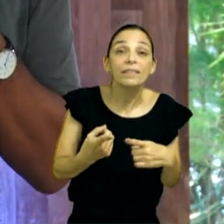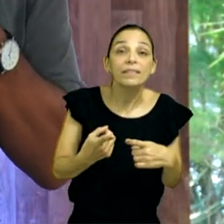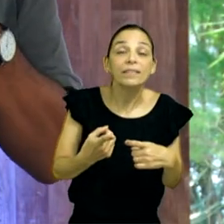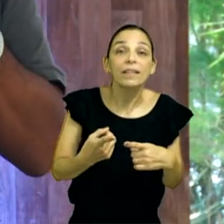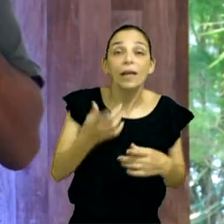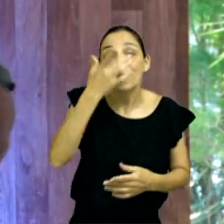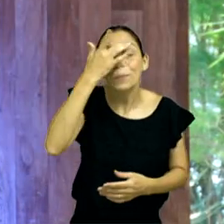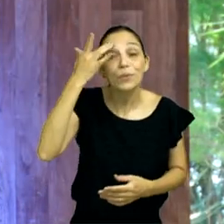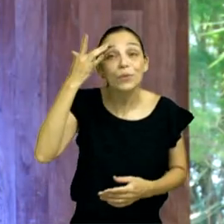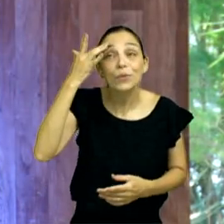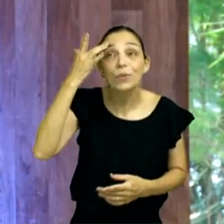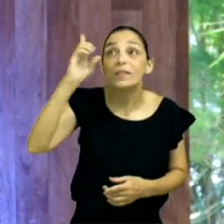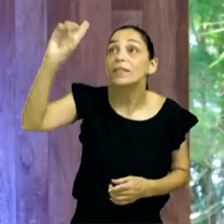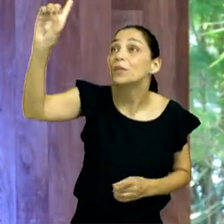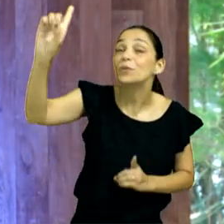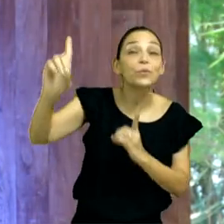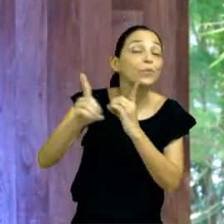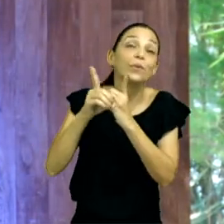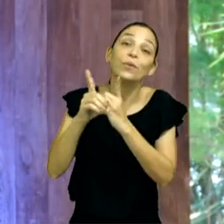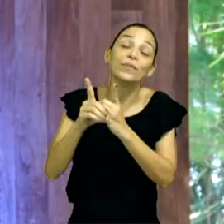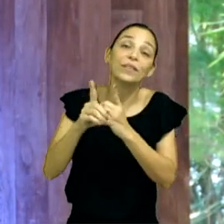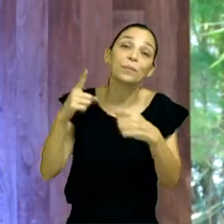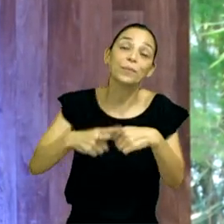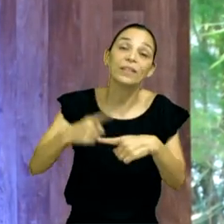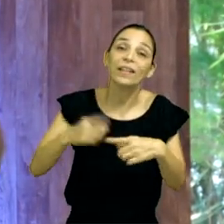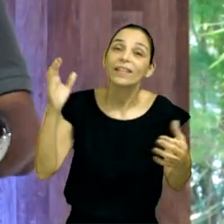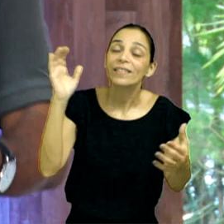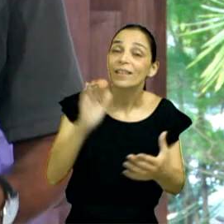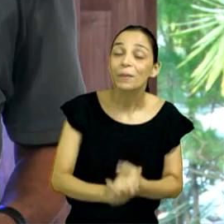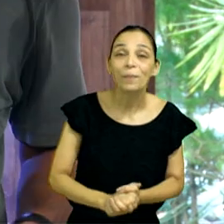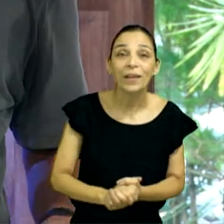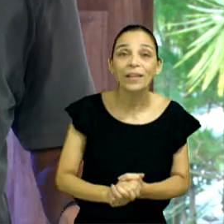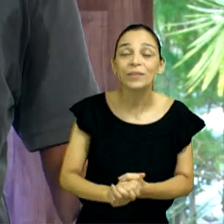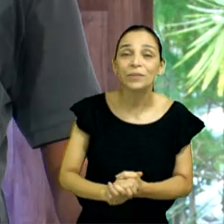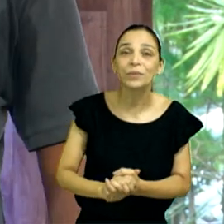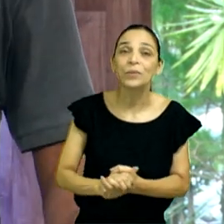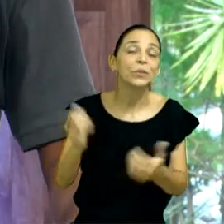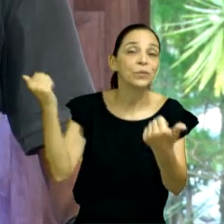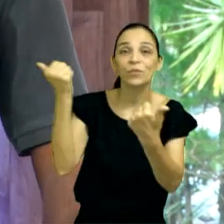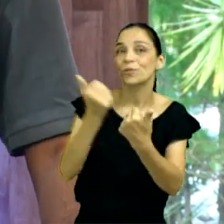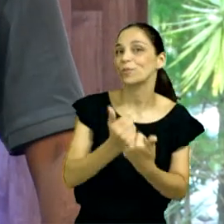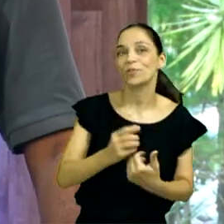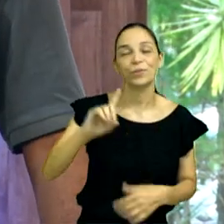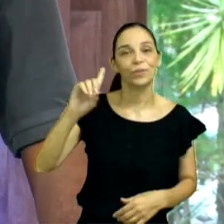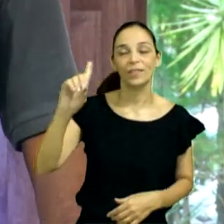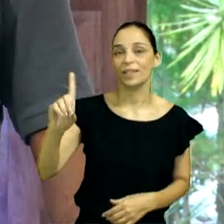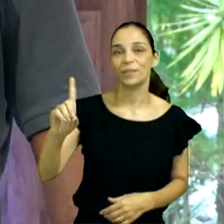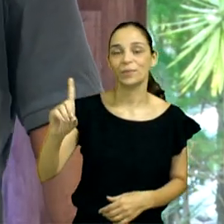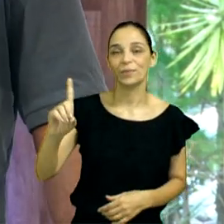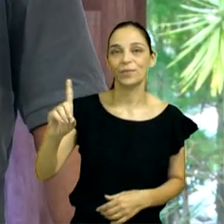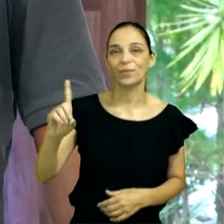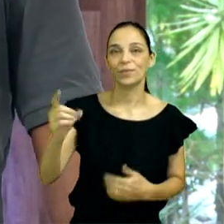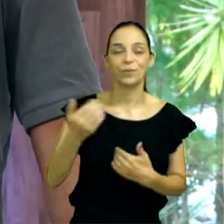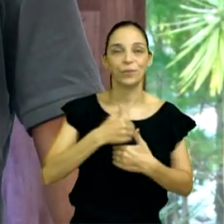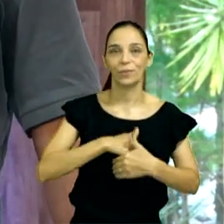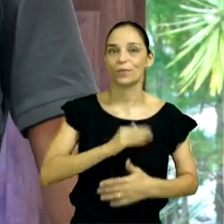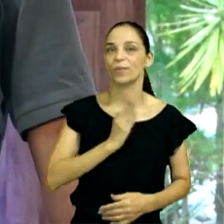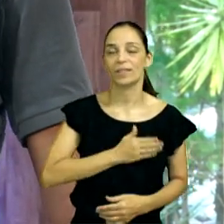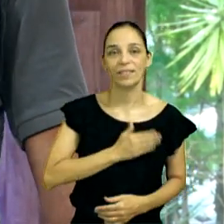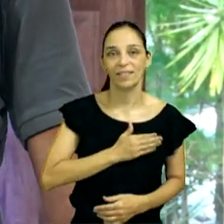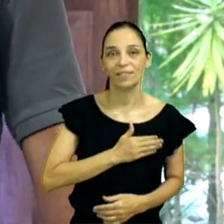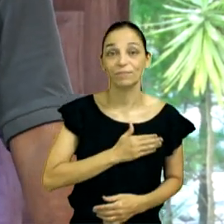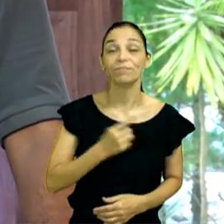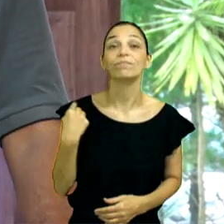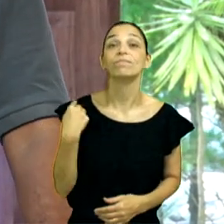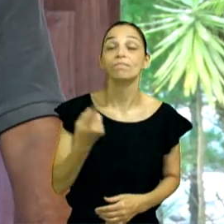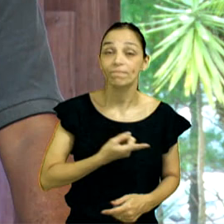corações, porque o casamento não pode preencher, porque o dinheiro e o bom emprego não podem preencher o coração. Isso é bom e